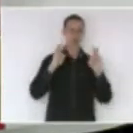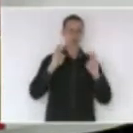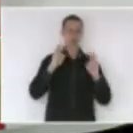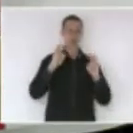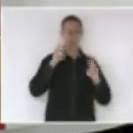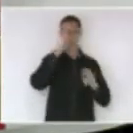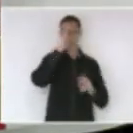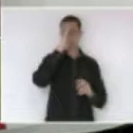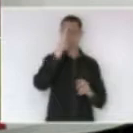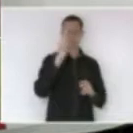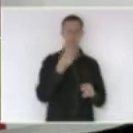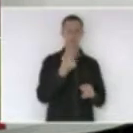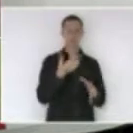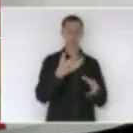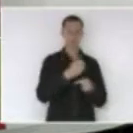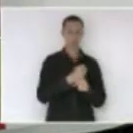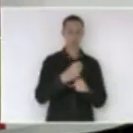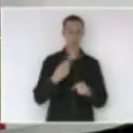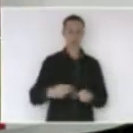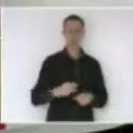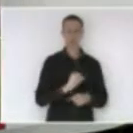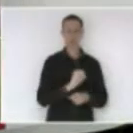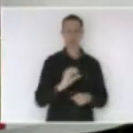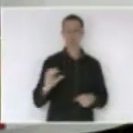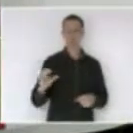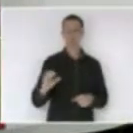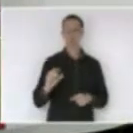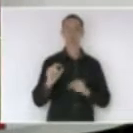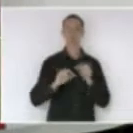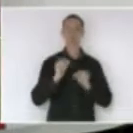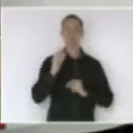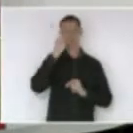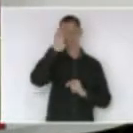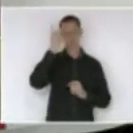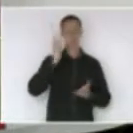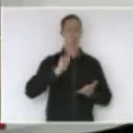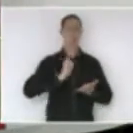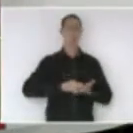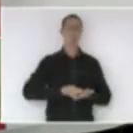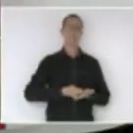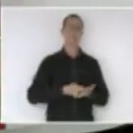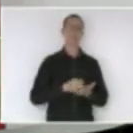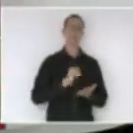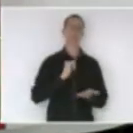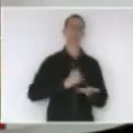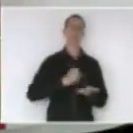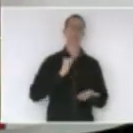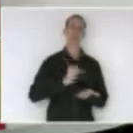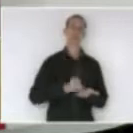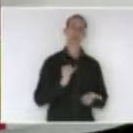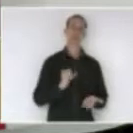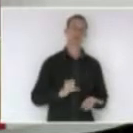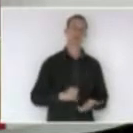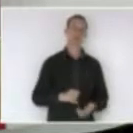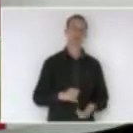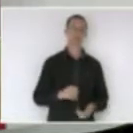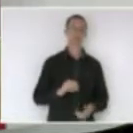contas públicas em Santa Catarina, que é as renúncias fiscais. Chegamos aí em alguns anos